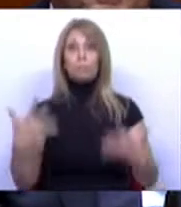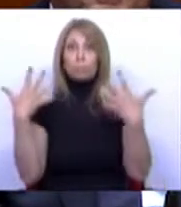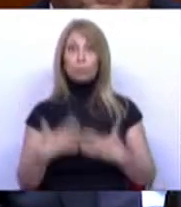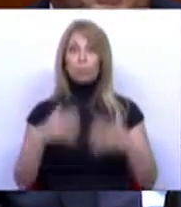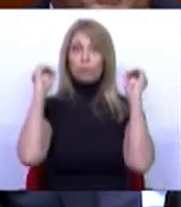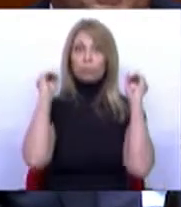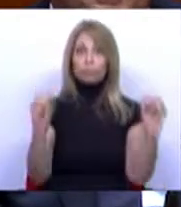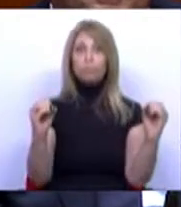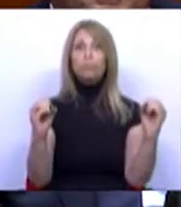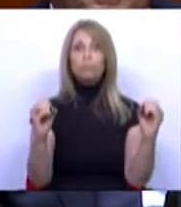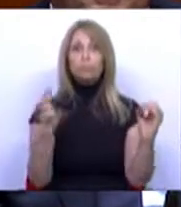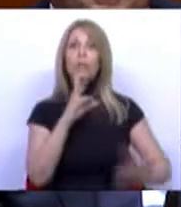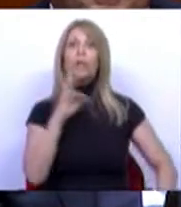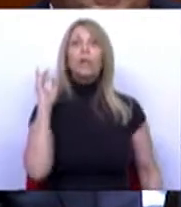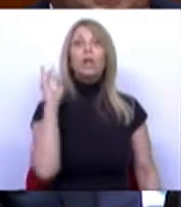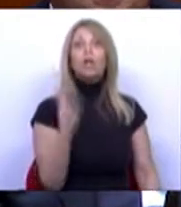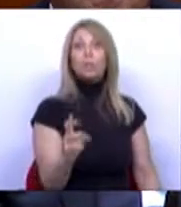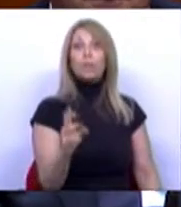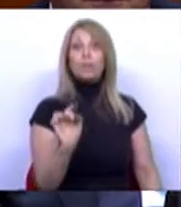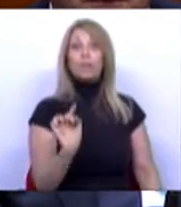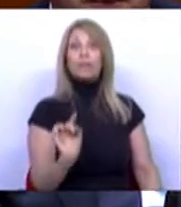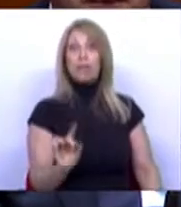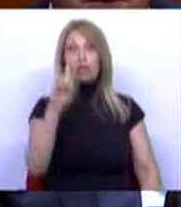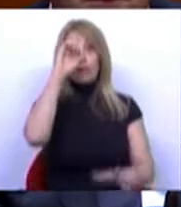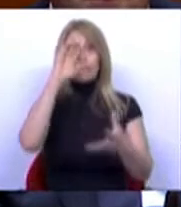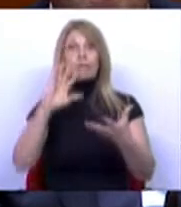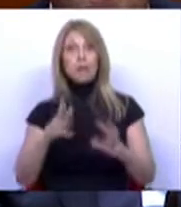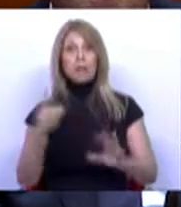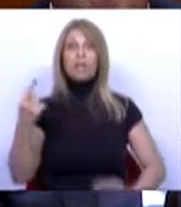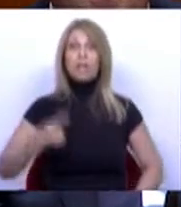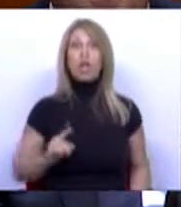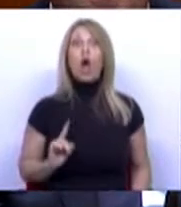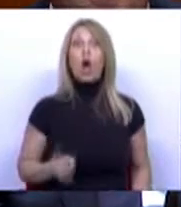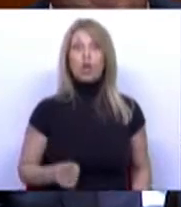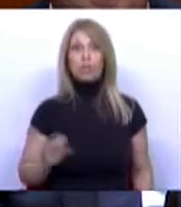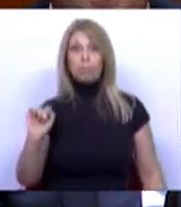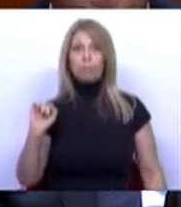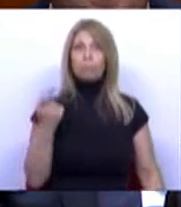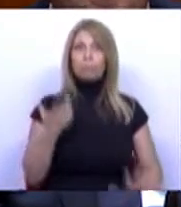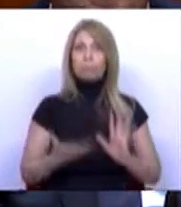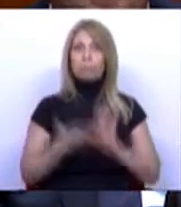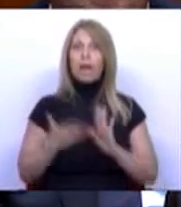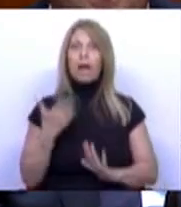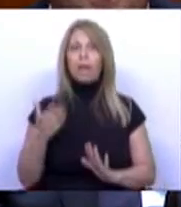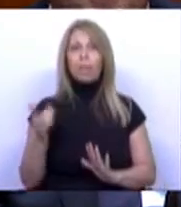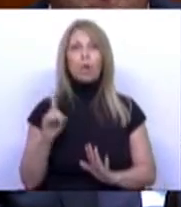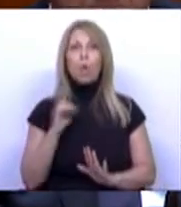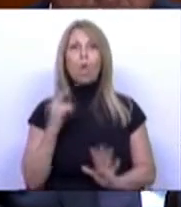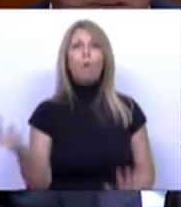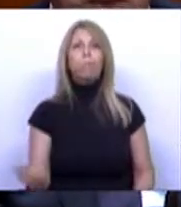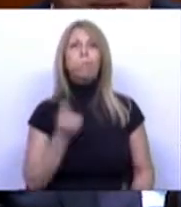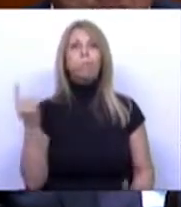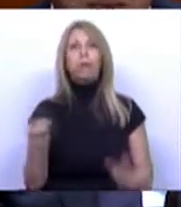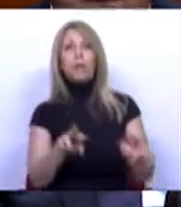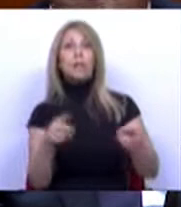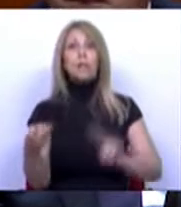nenhuma que a resposta a esta crise é mesmo acelerar e não retardar a transição energética.